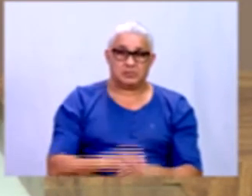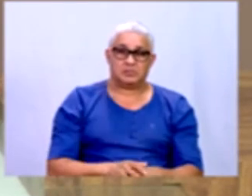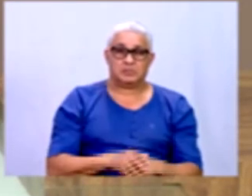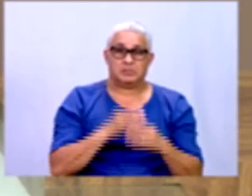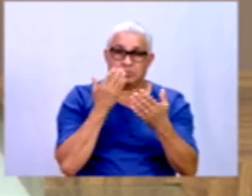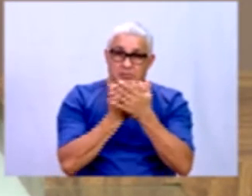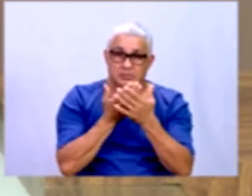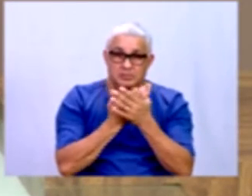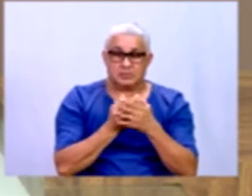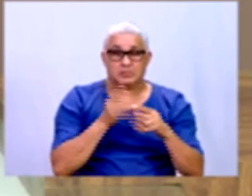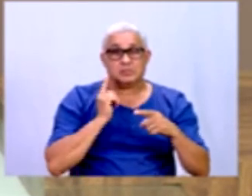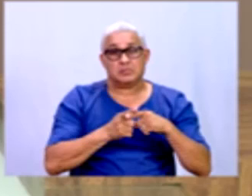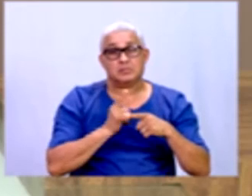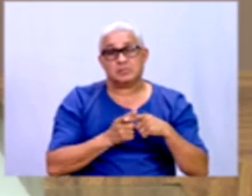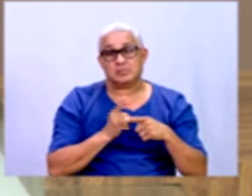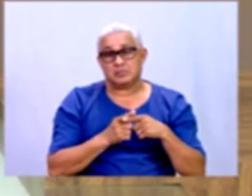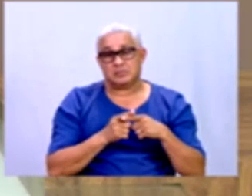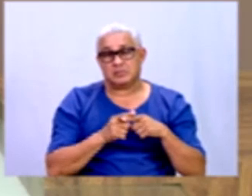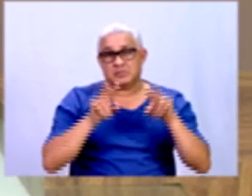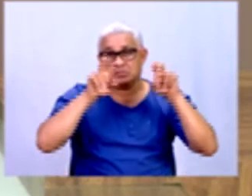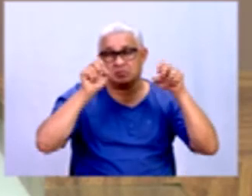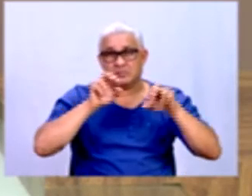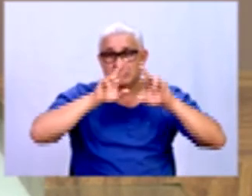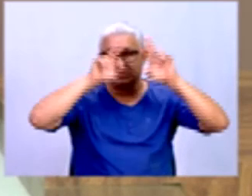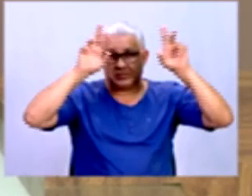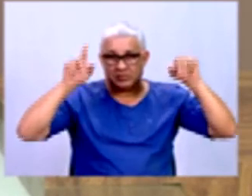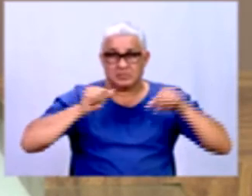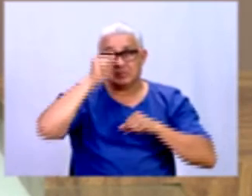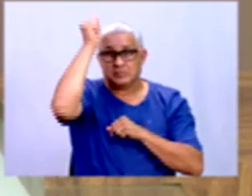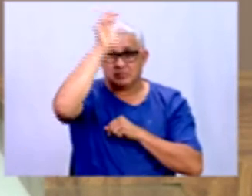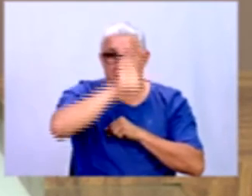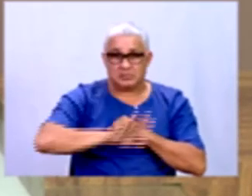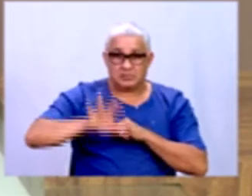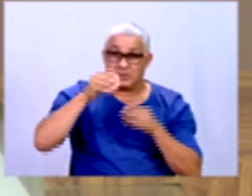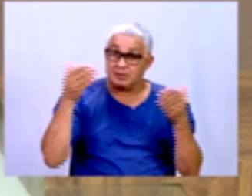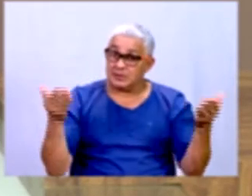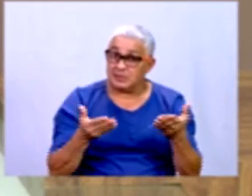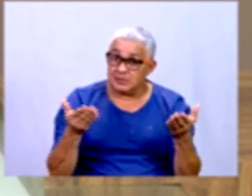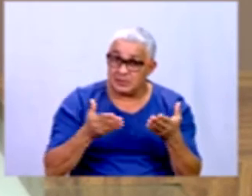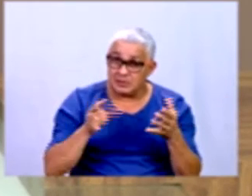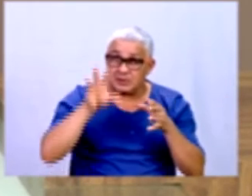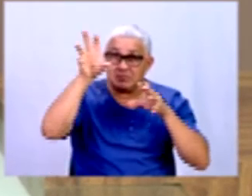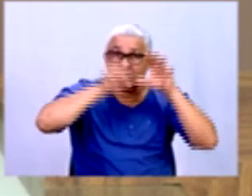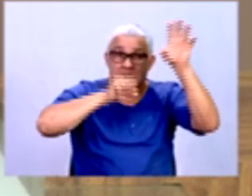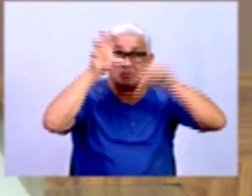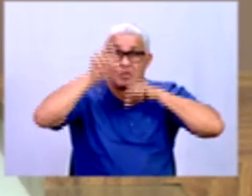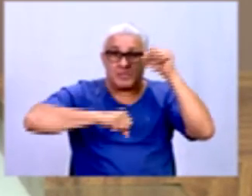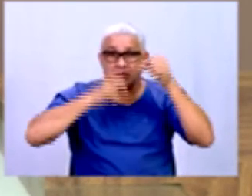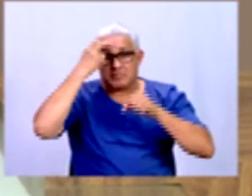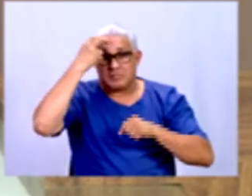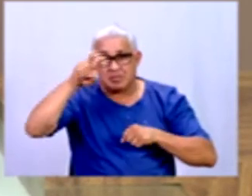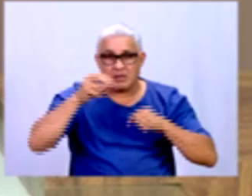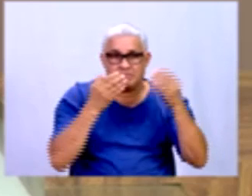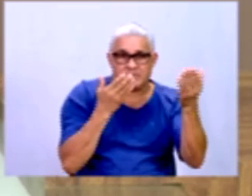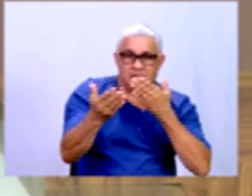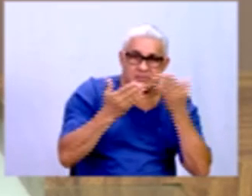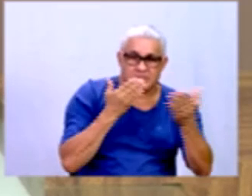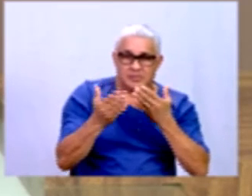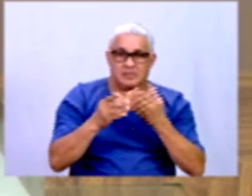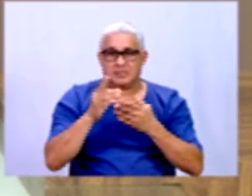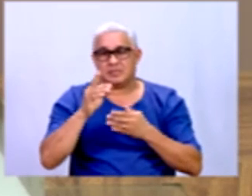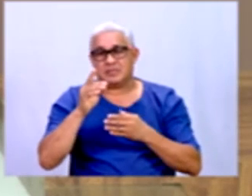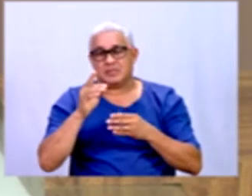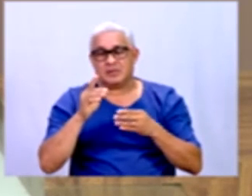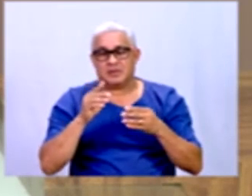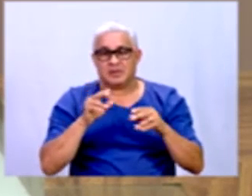estudos por uma série de questões. Aqui no Brasil, agora a gente está começando a adquirir a cultura de analisar dados estatísticos, de analisar realidades